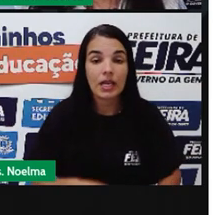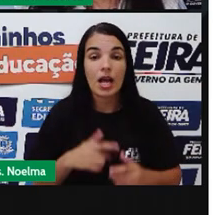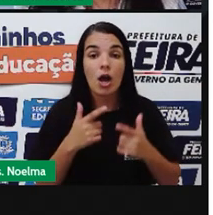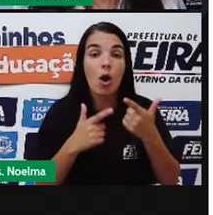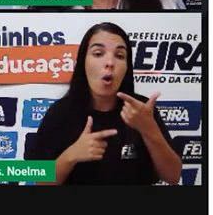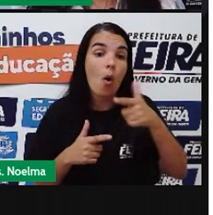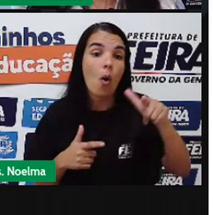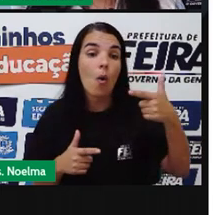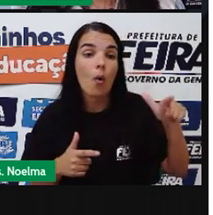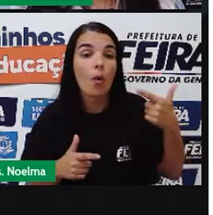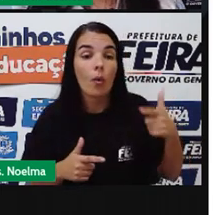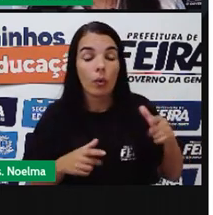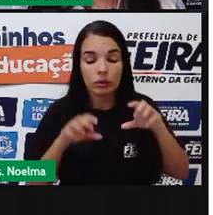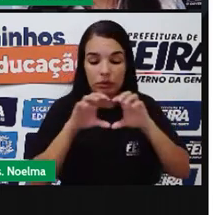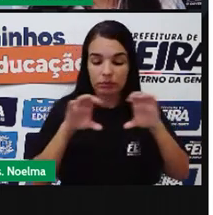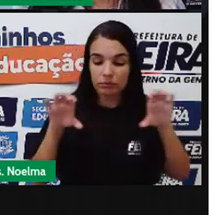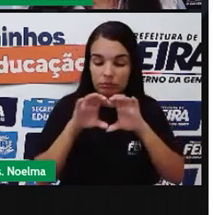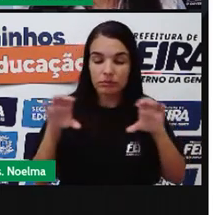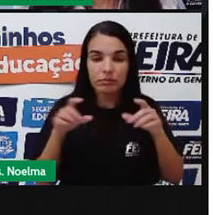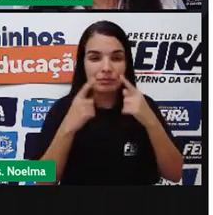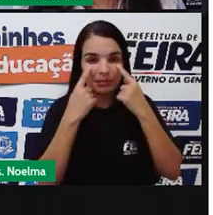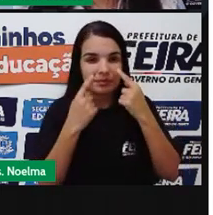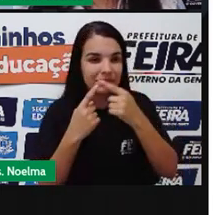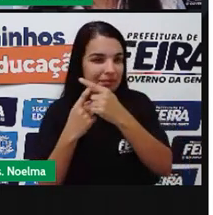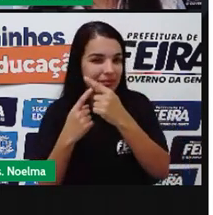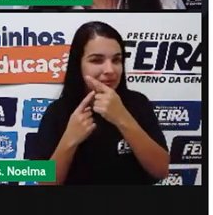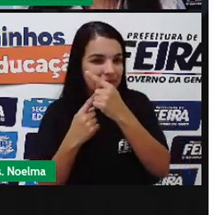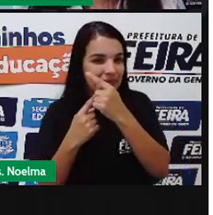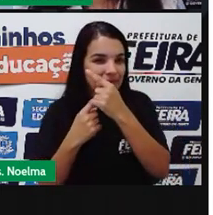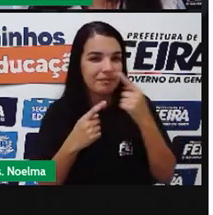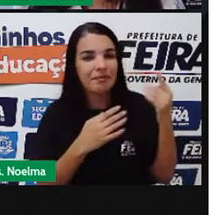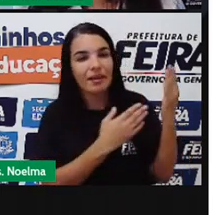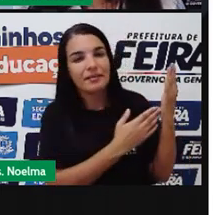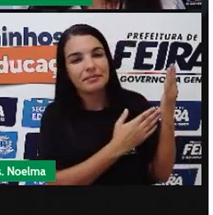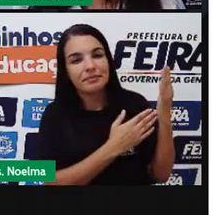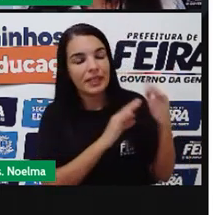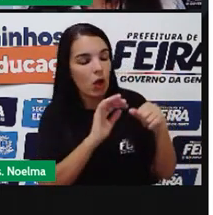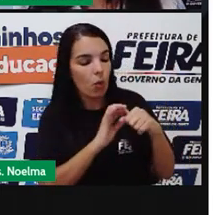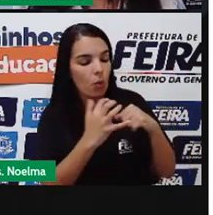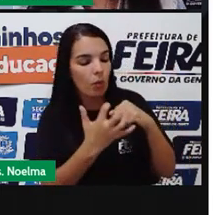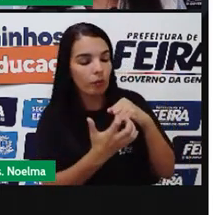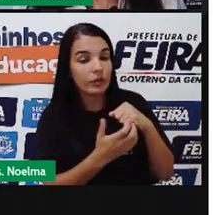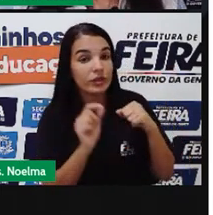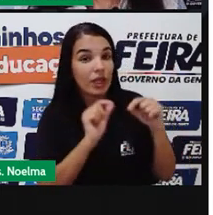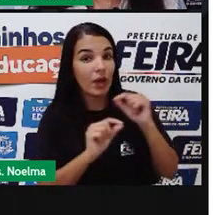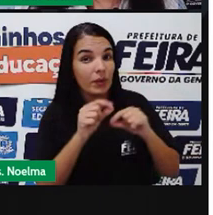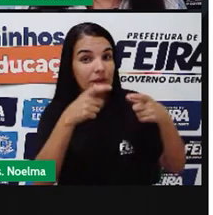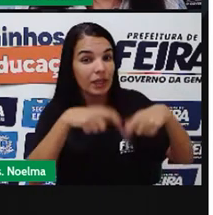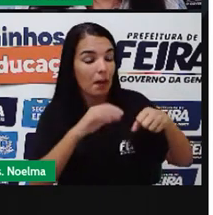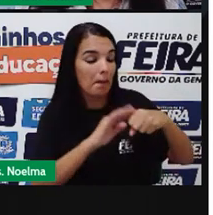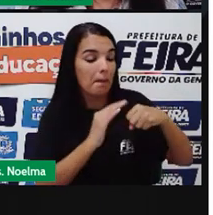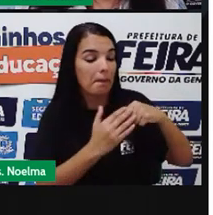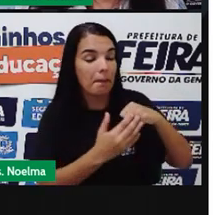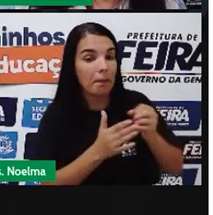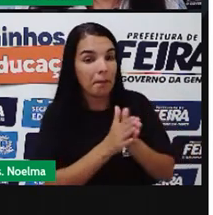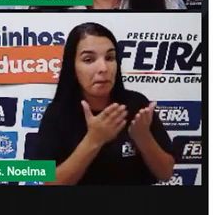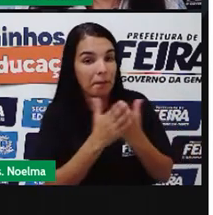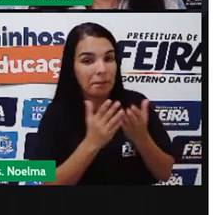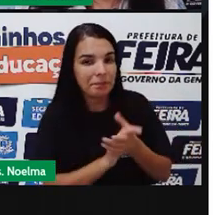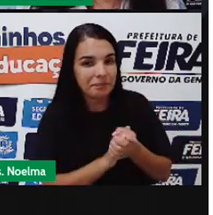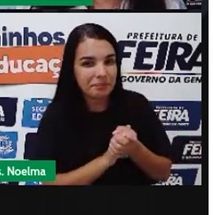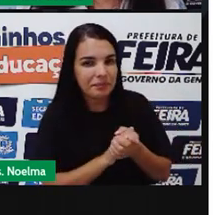Outra charge Que a gente tem Aqui É sobre O covid-19 Nas favelas Boas notícias